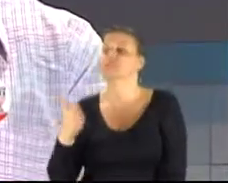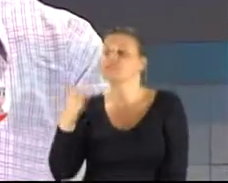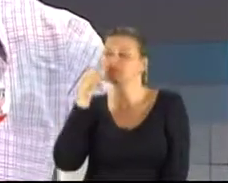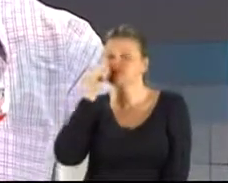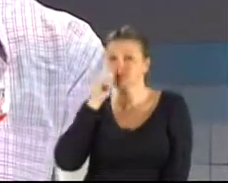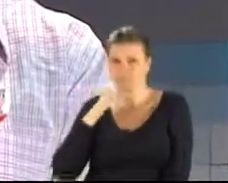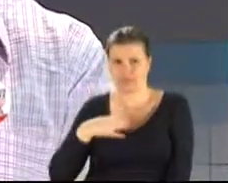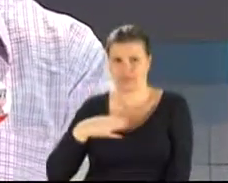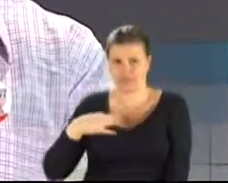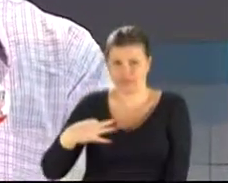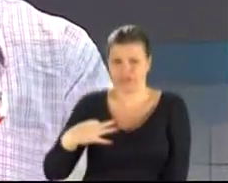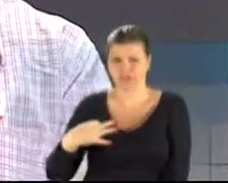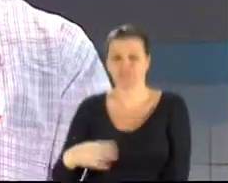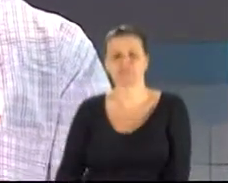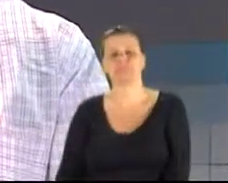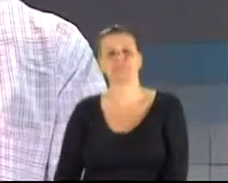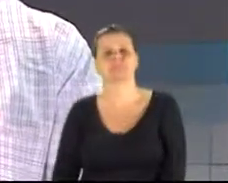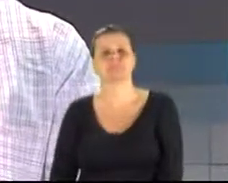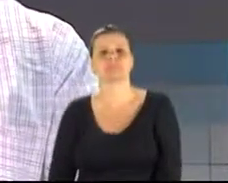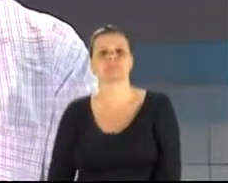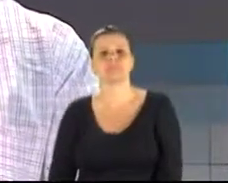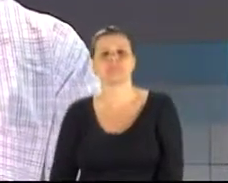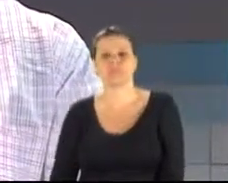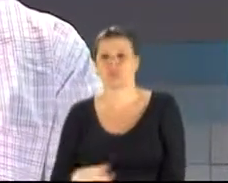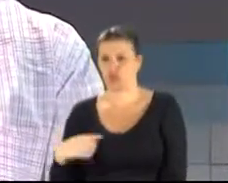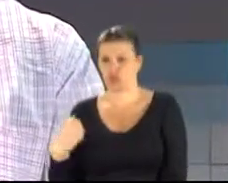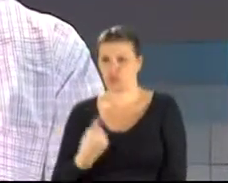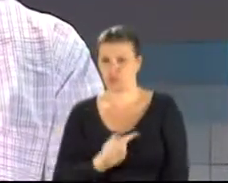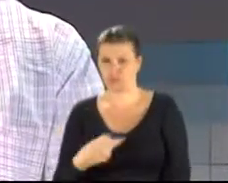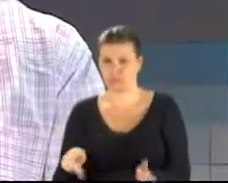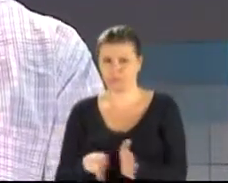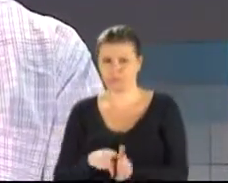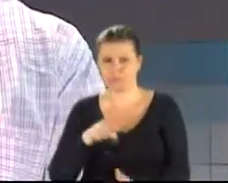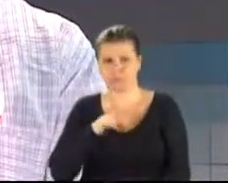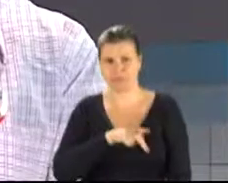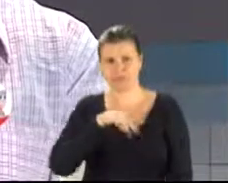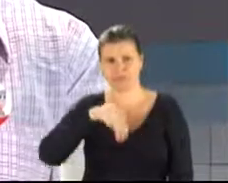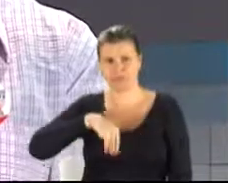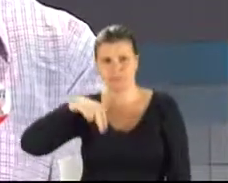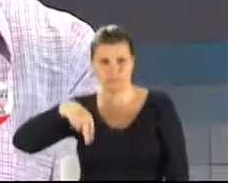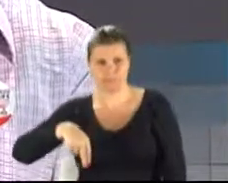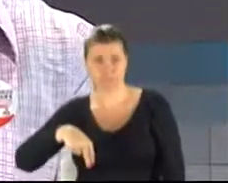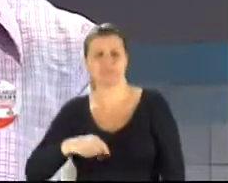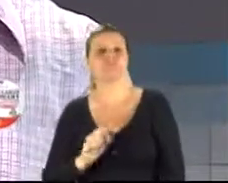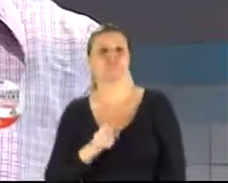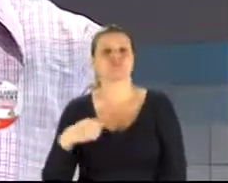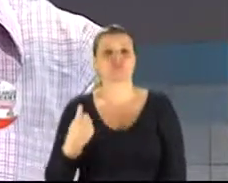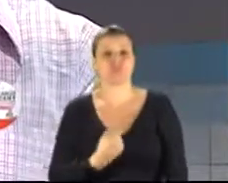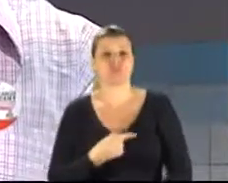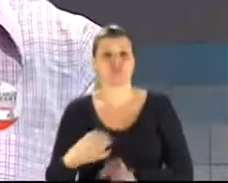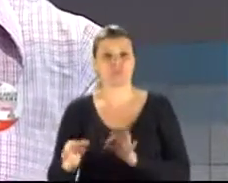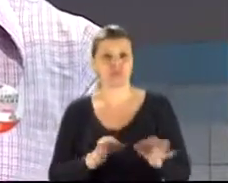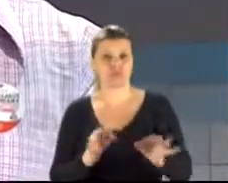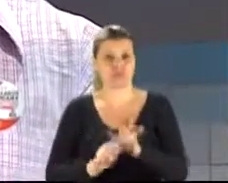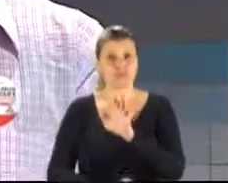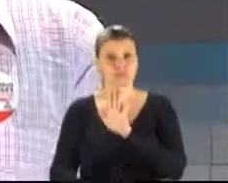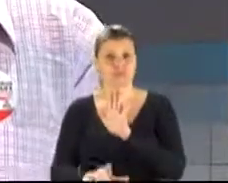Candidata, nós do PMN temos como projeto de lei, protocolado no nosso